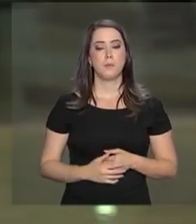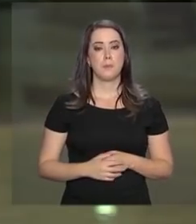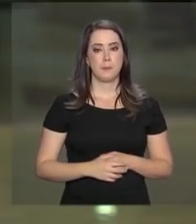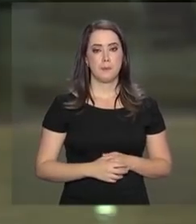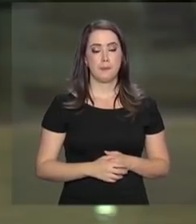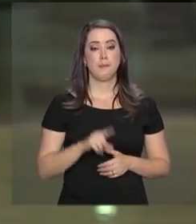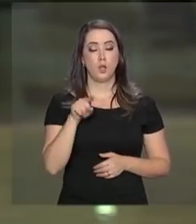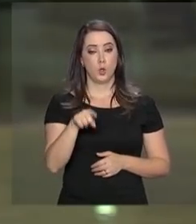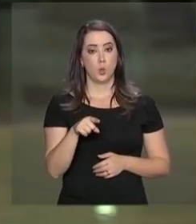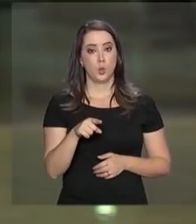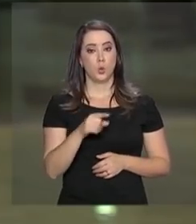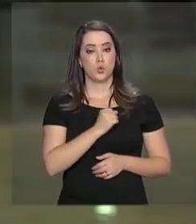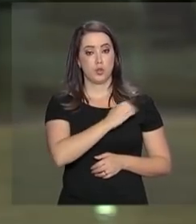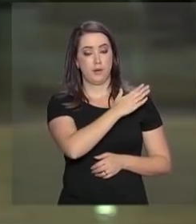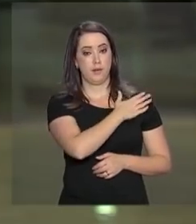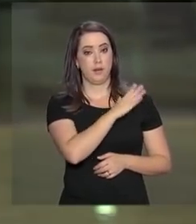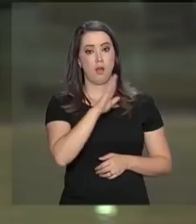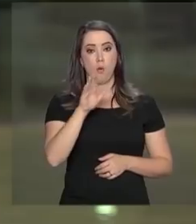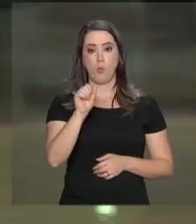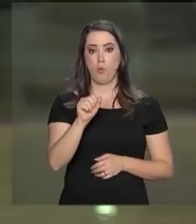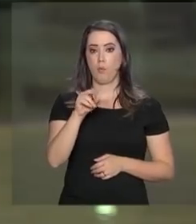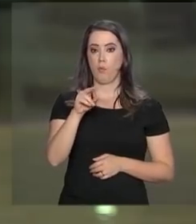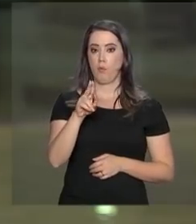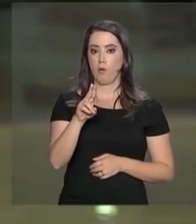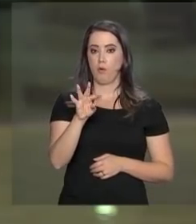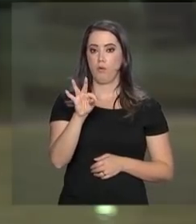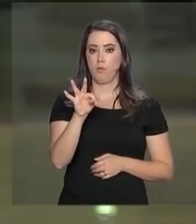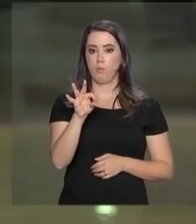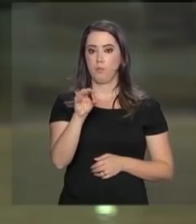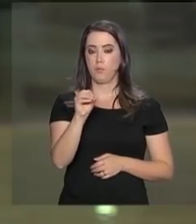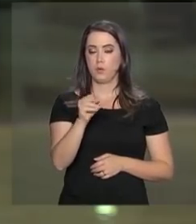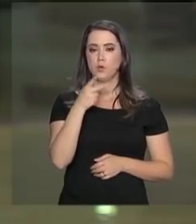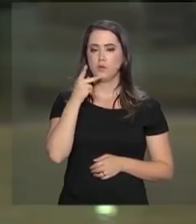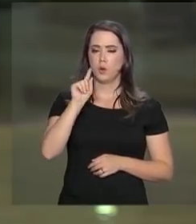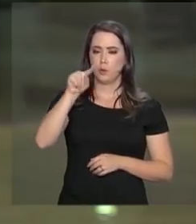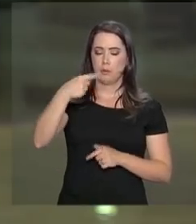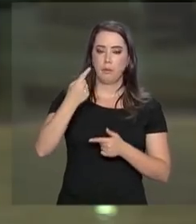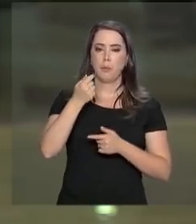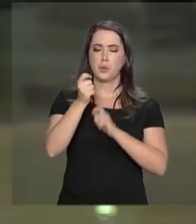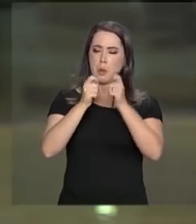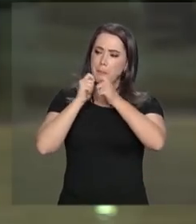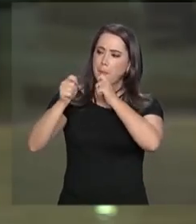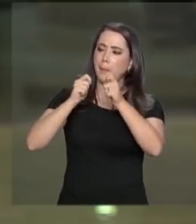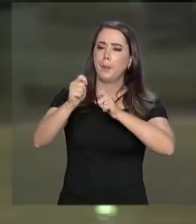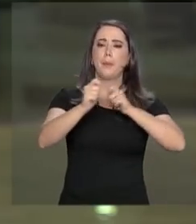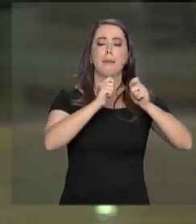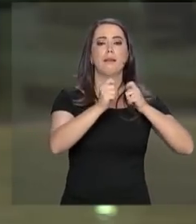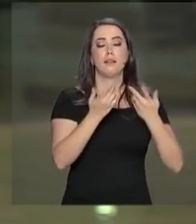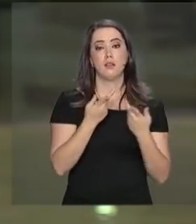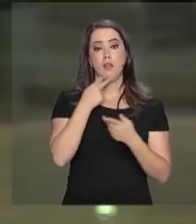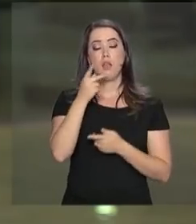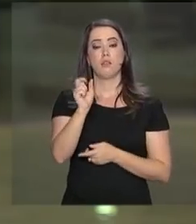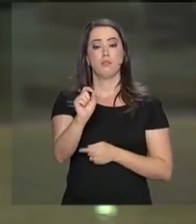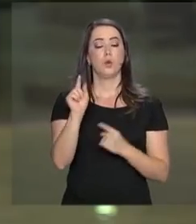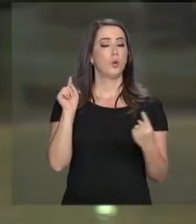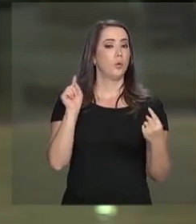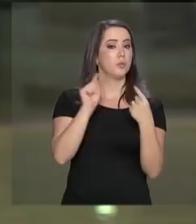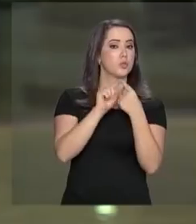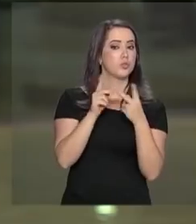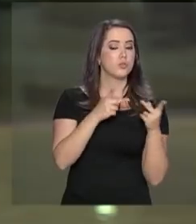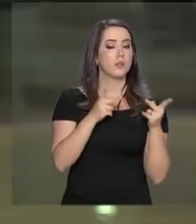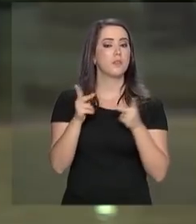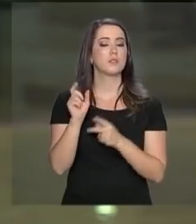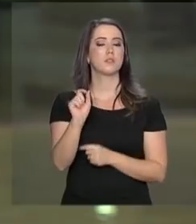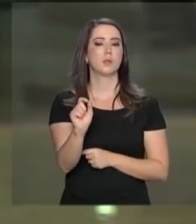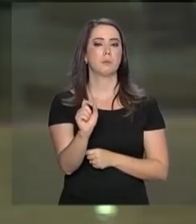O general Augusto Heleno, ele falou depois com a imprensa, depois dessa visita de Bolsonaro, e disse que o objetivo da